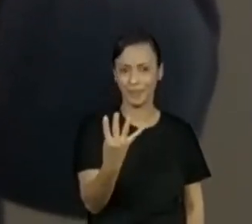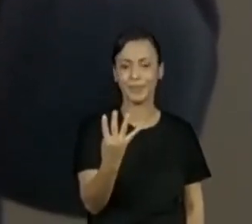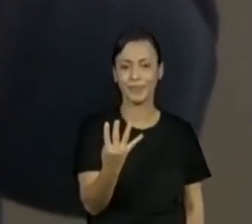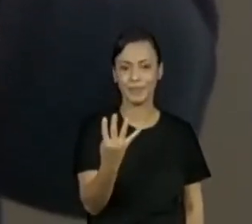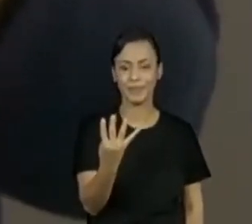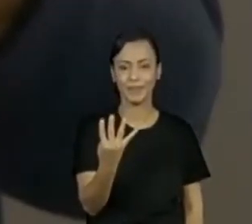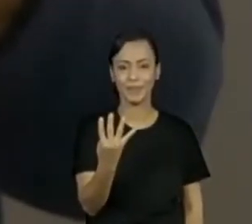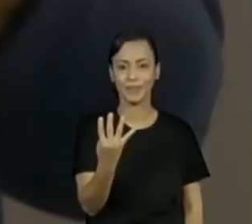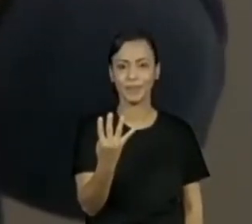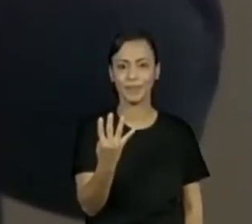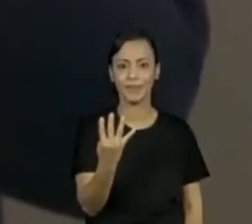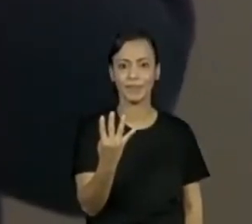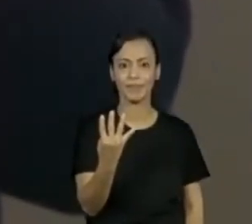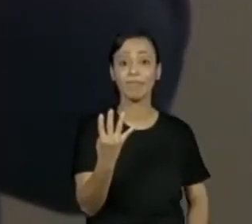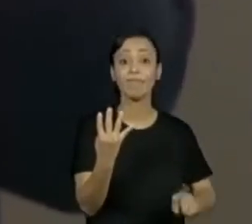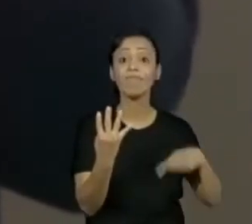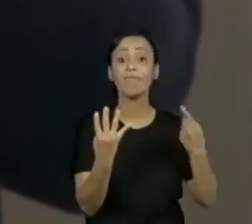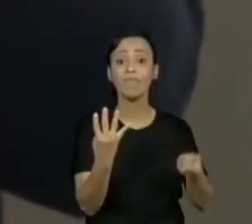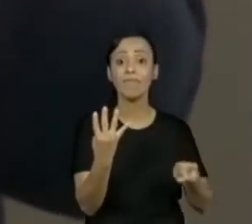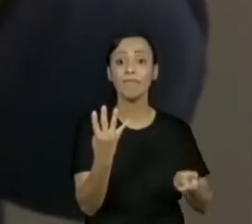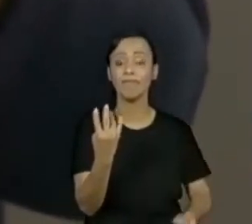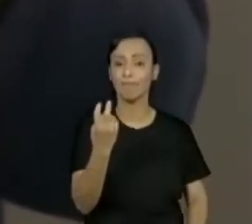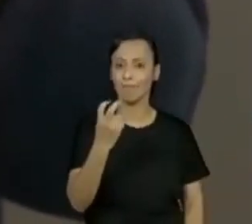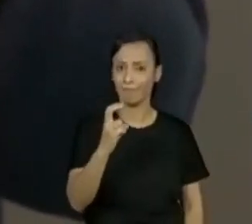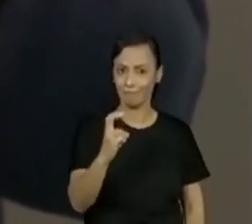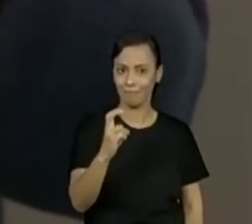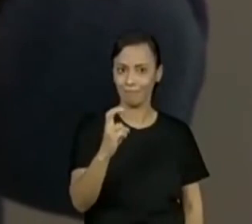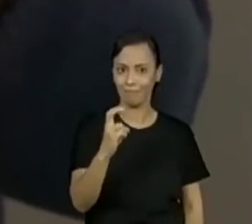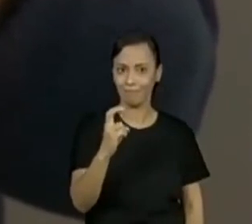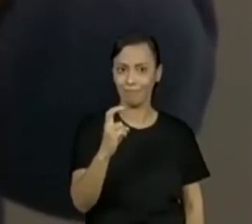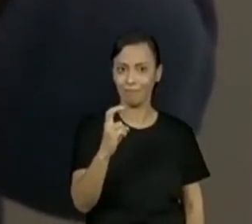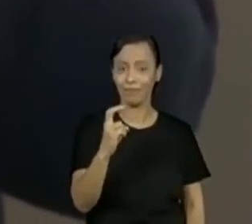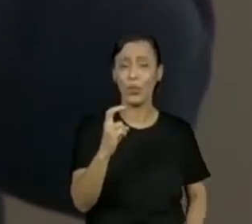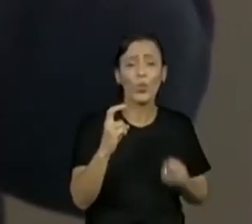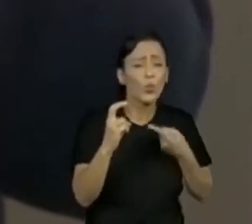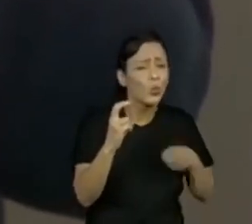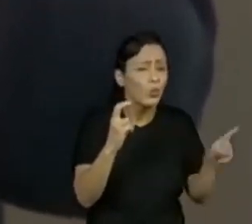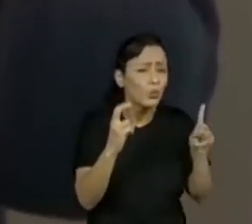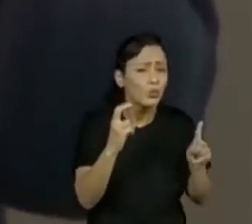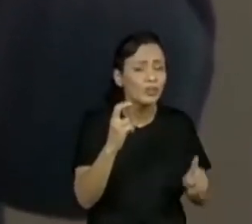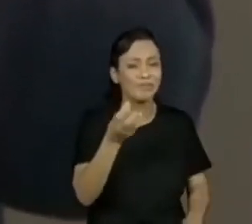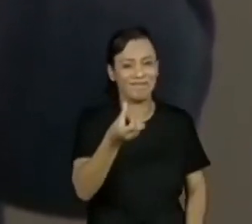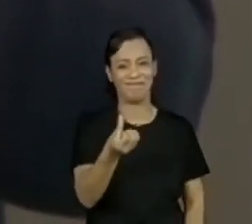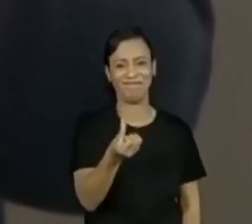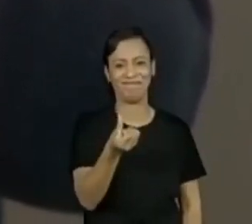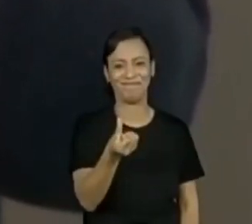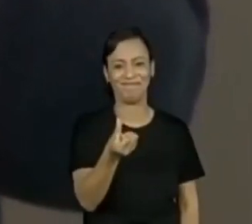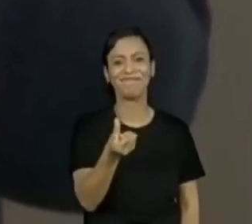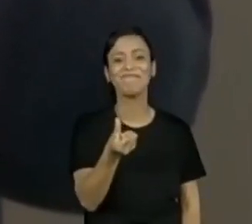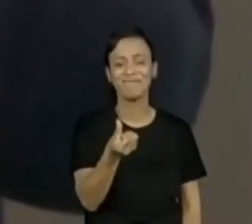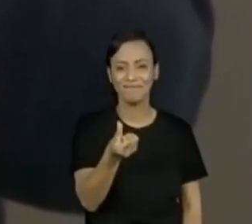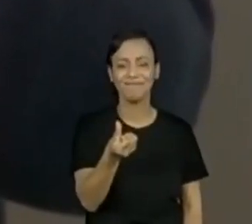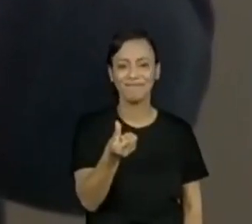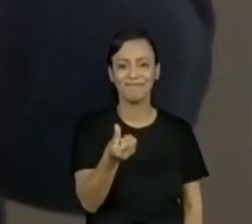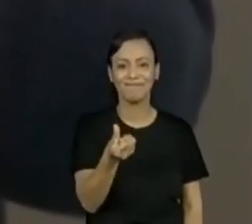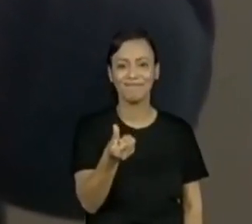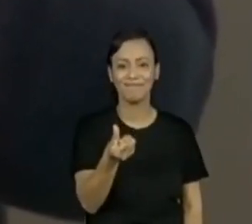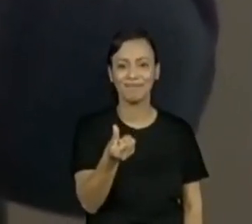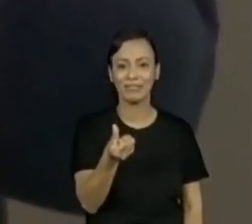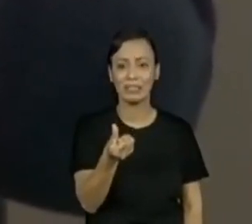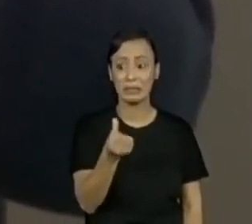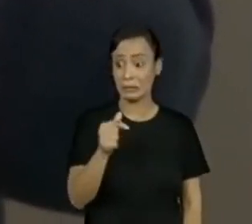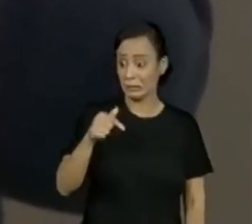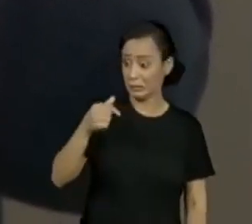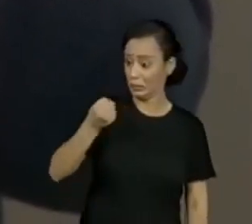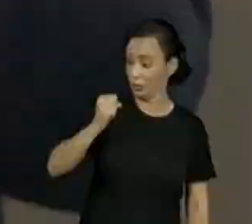quatro, o cinco e o seis. Passa de seis? Não,